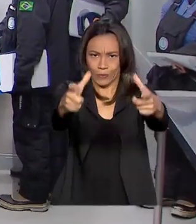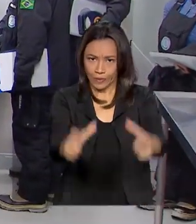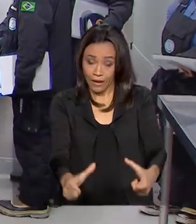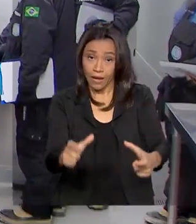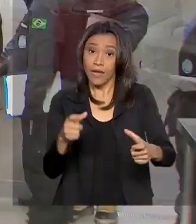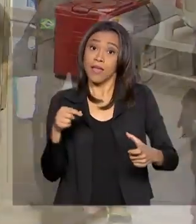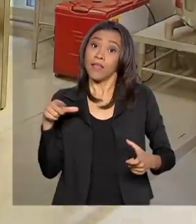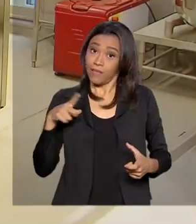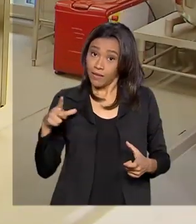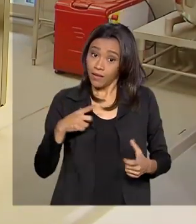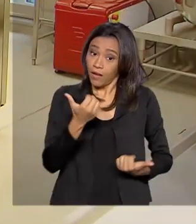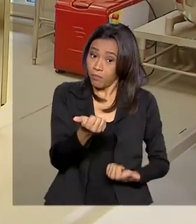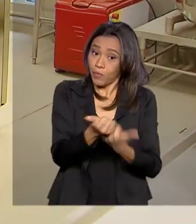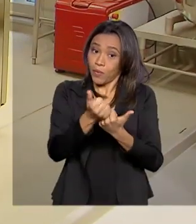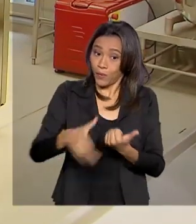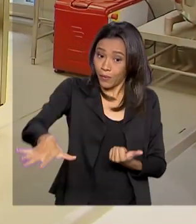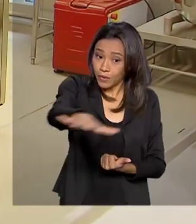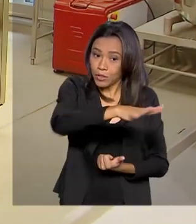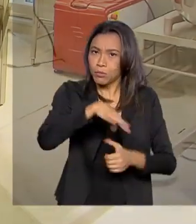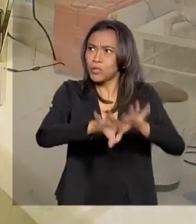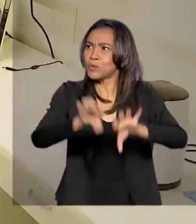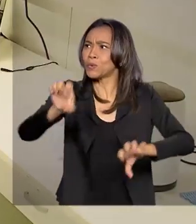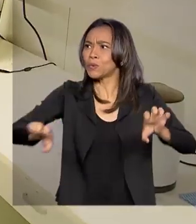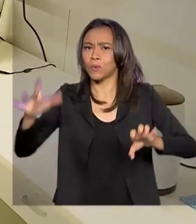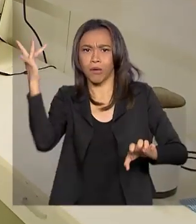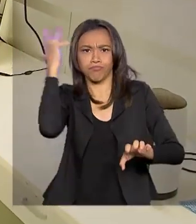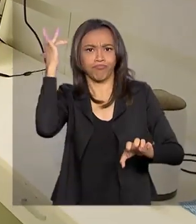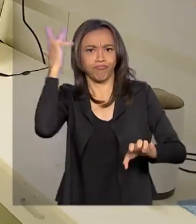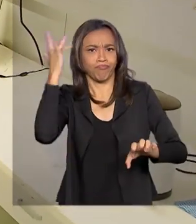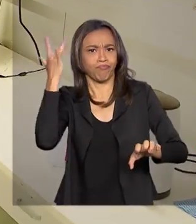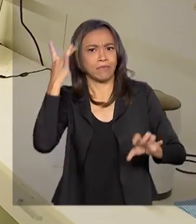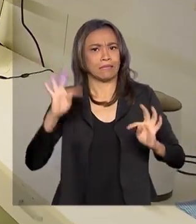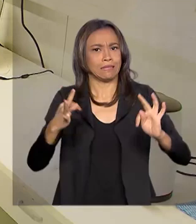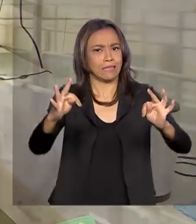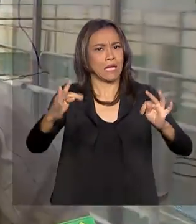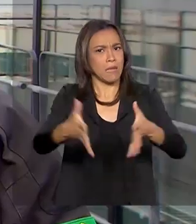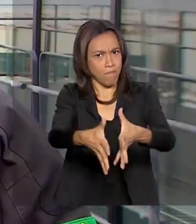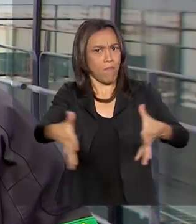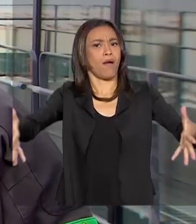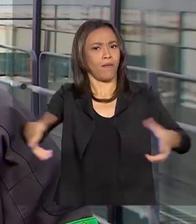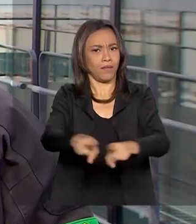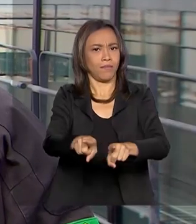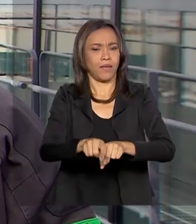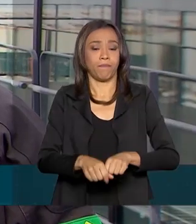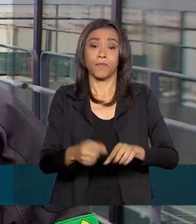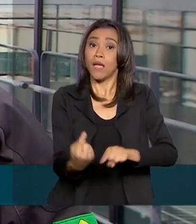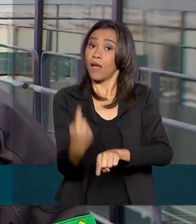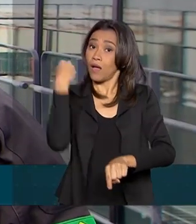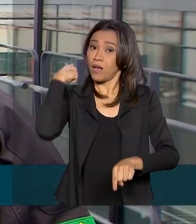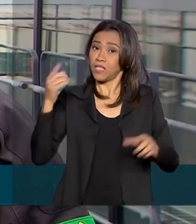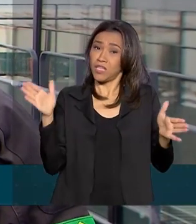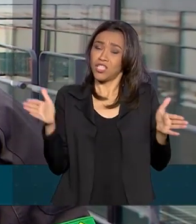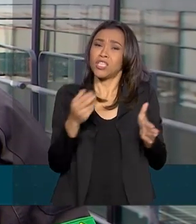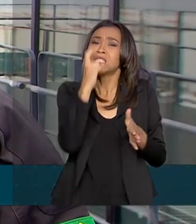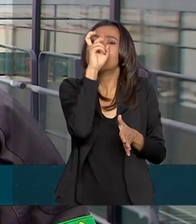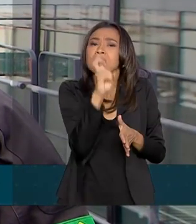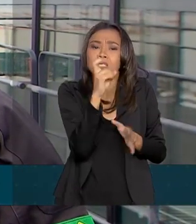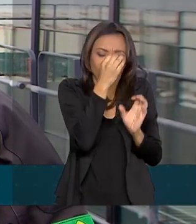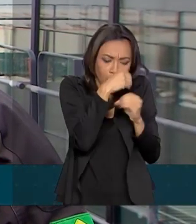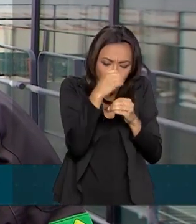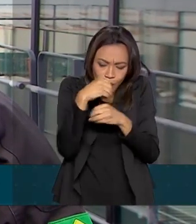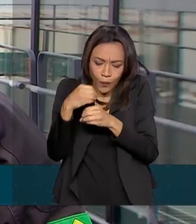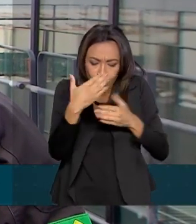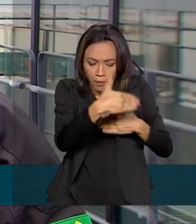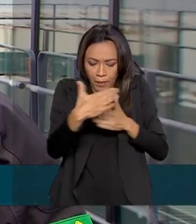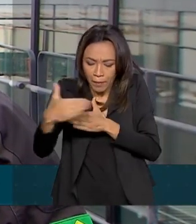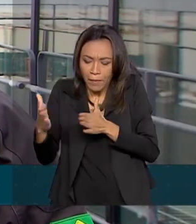vão contar com uma estrutura mais moderna e também maior do que a anterior. A base anterior tinha cinco laboratórios, laboratórios até